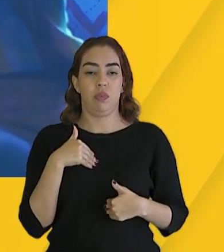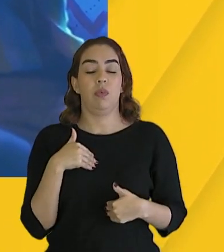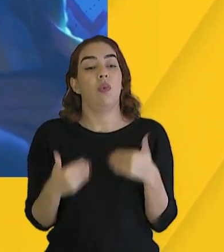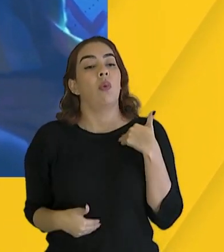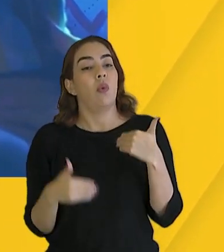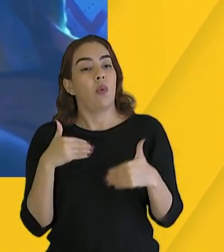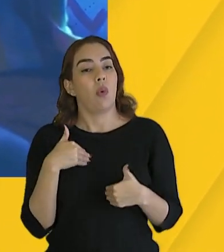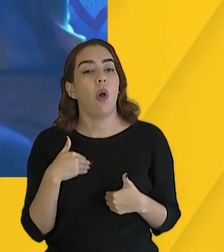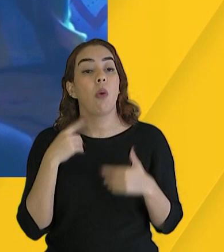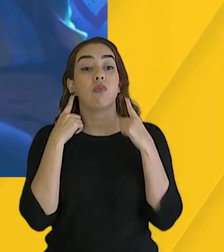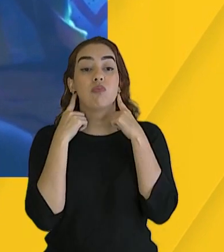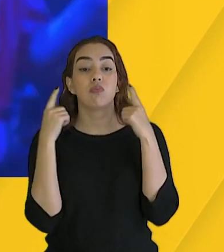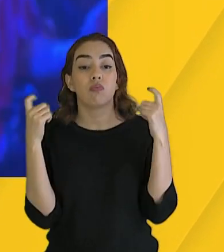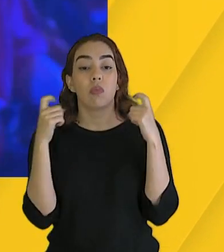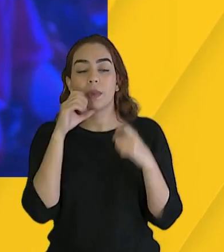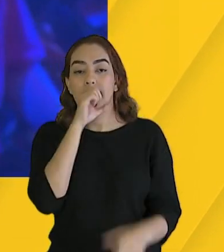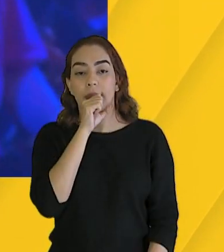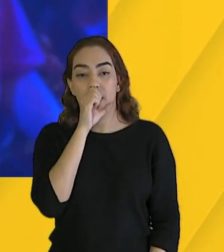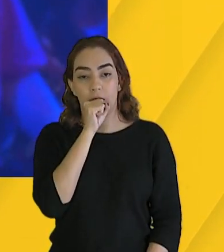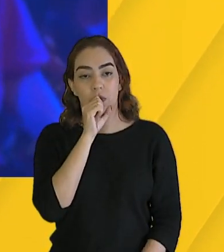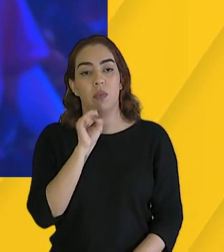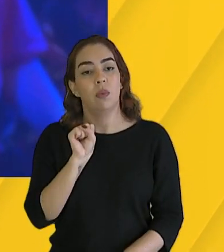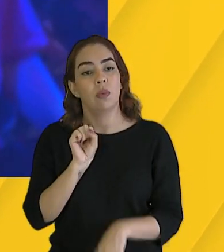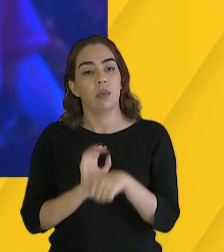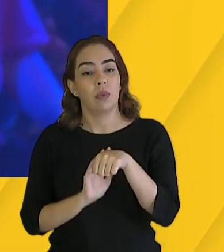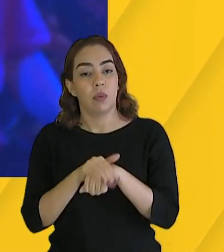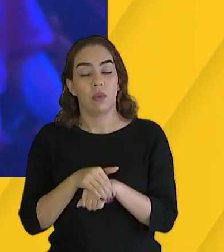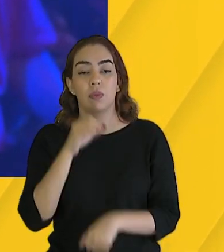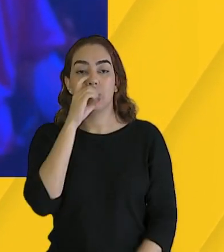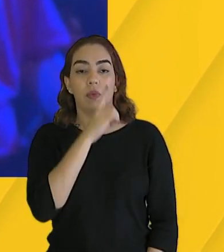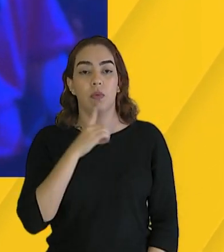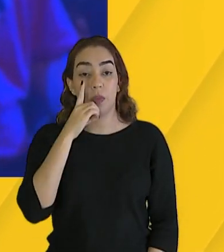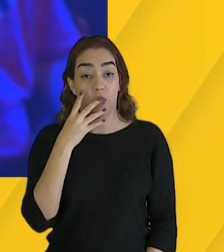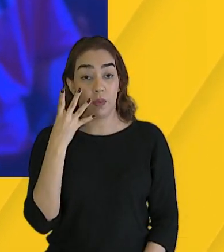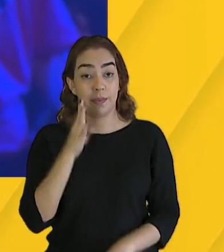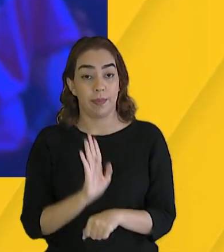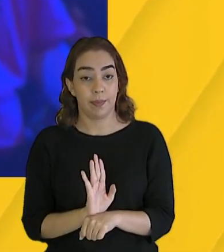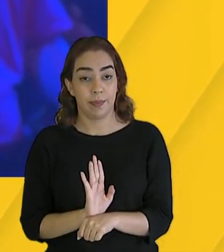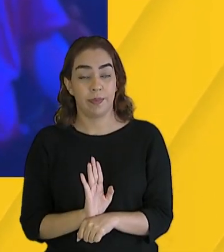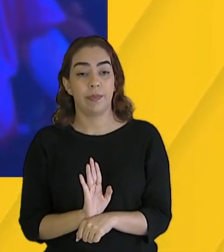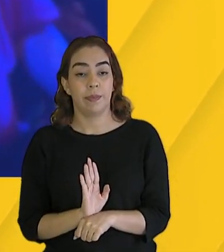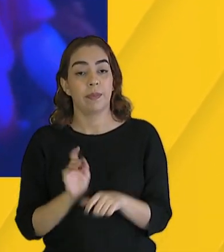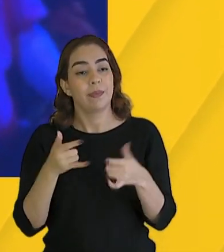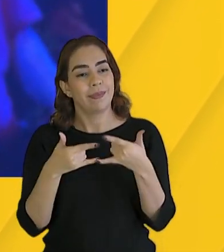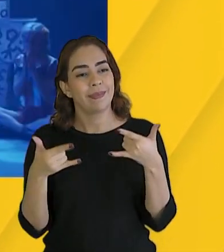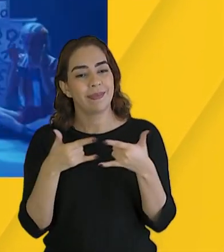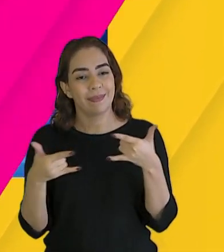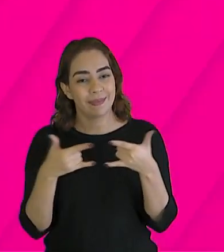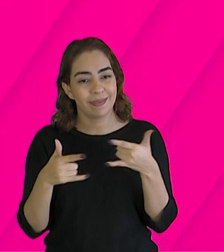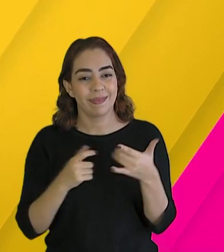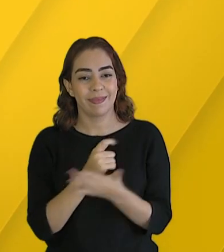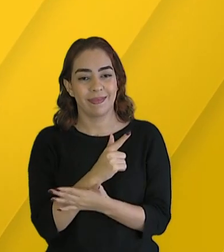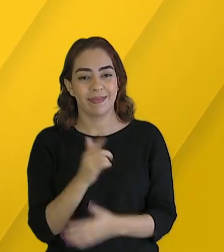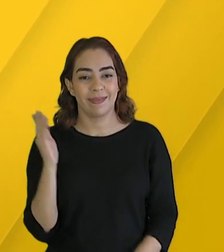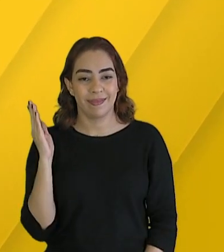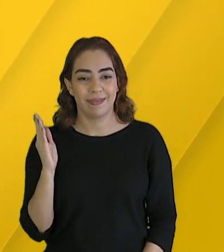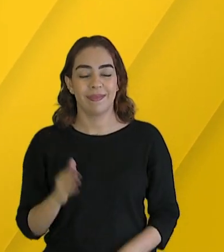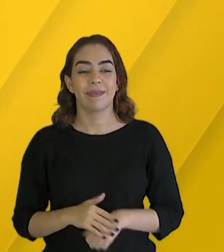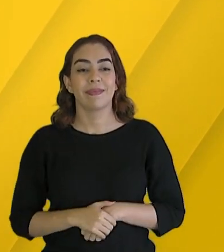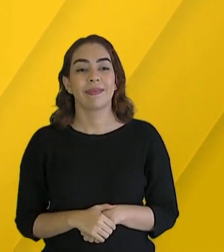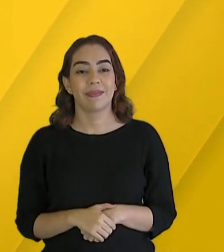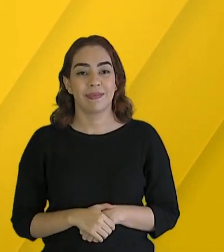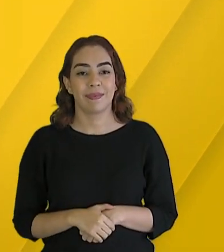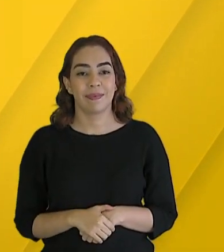apresentações, hein? Sábado, às oito da noite e no domingo, às quatro da tarde. Ingressos à venda no Simpla. A